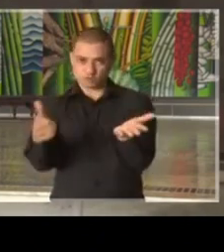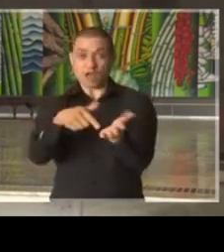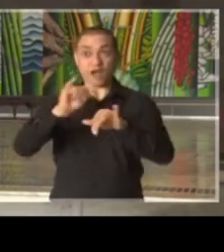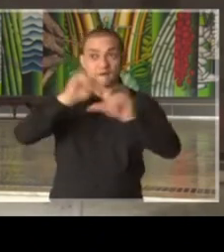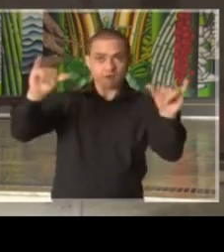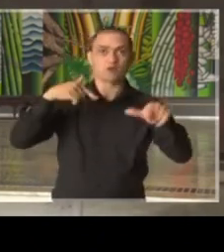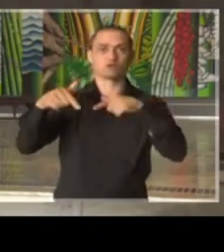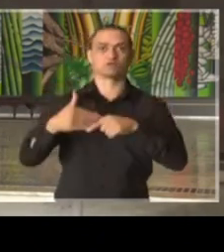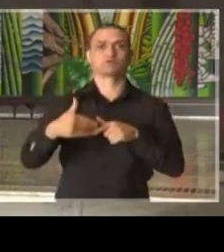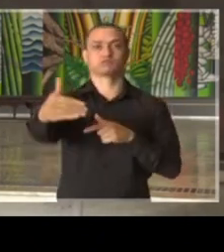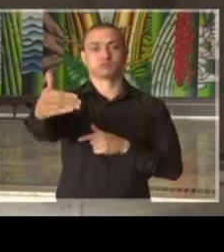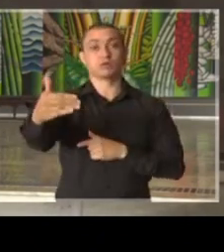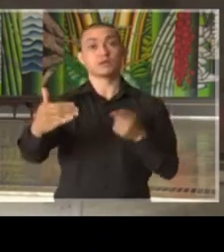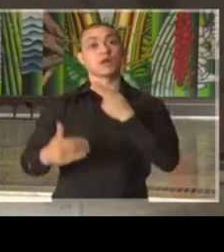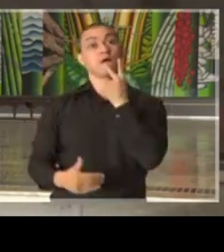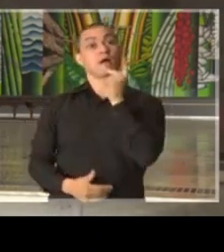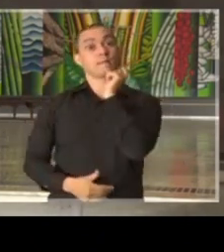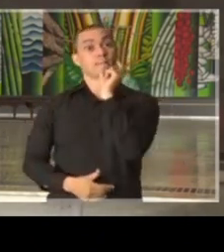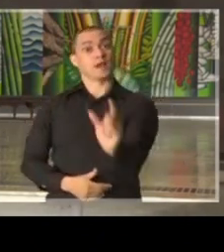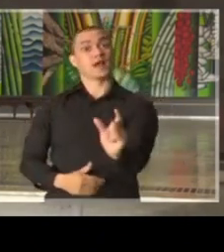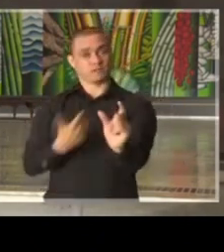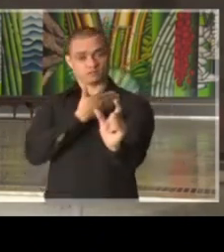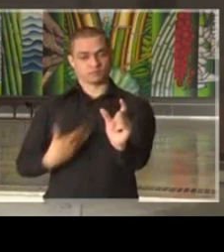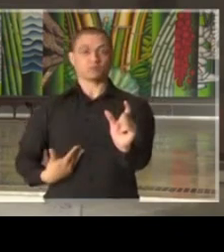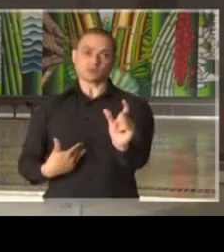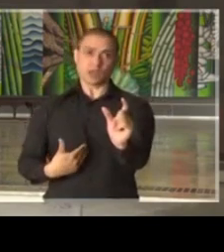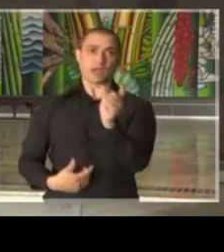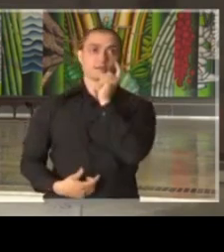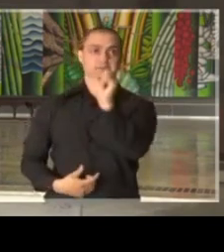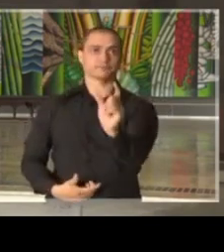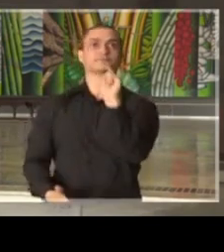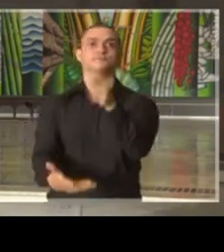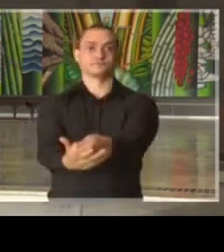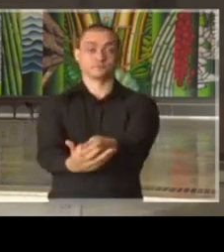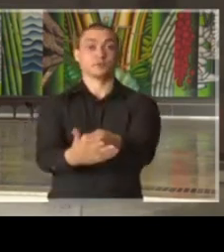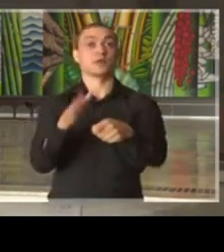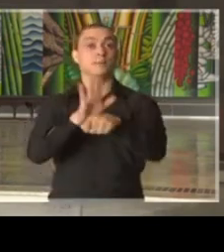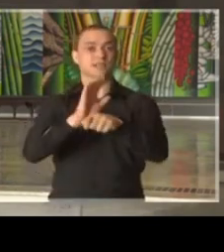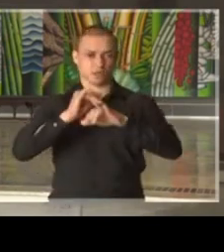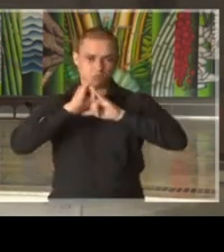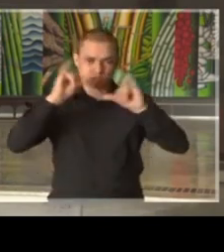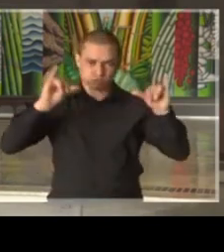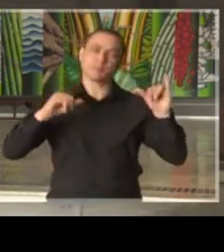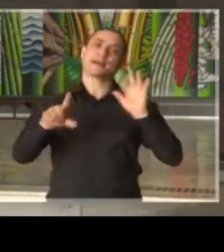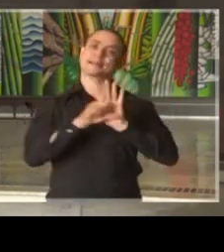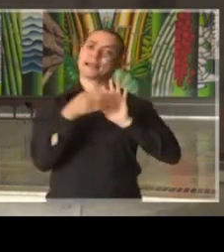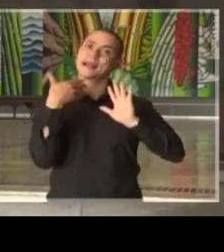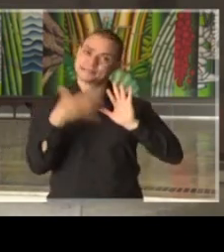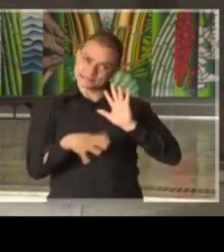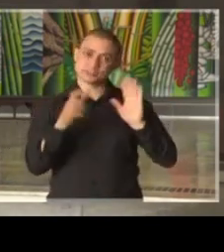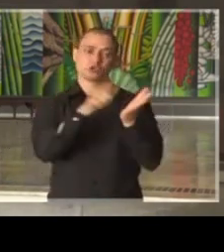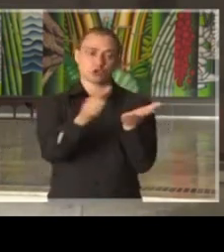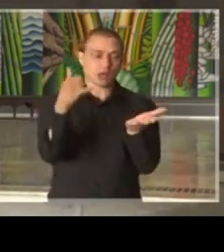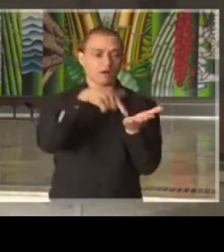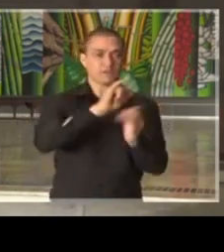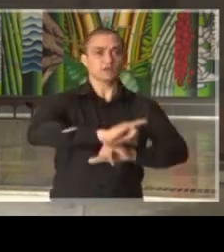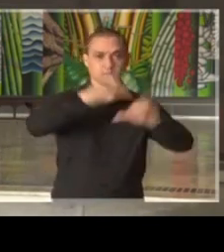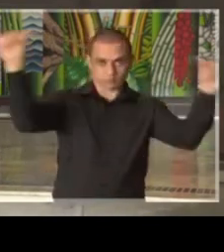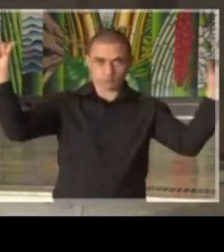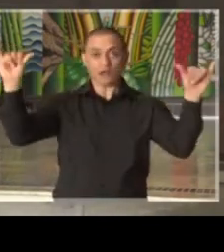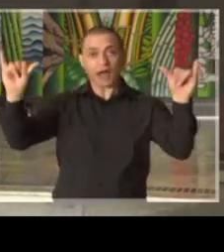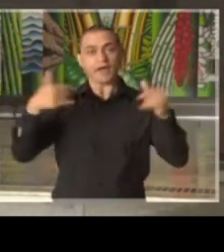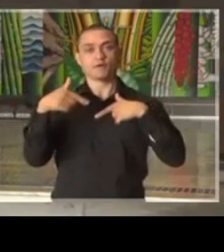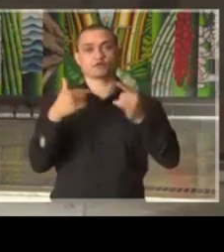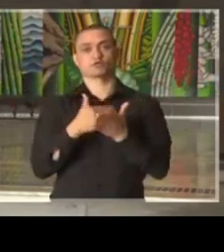valendo, evidentemente a palavra do governador é a que prevalece, mas a publicação seguindo os trâmites da lei será feita e a validade a